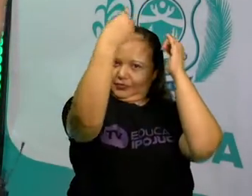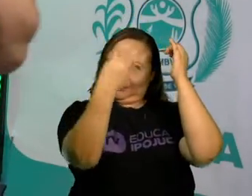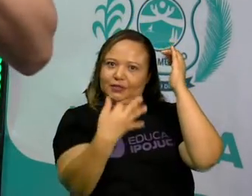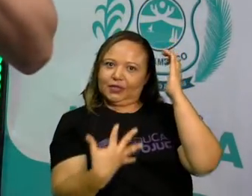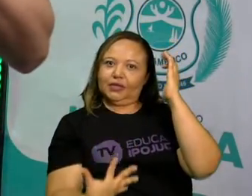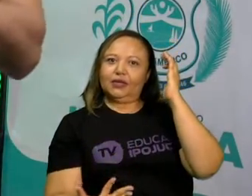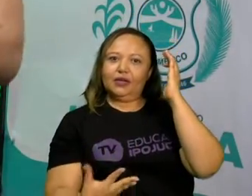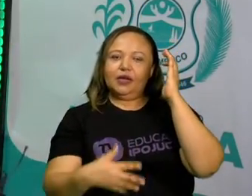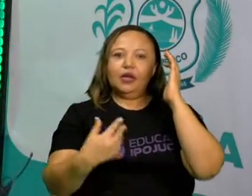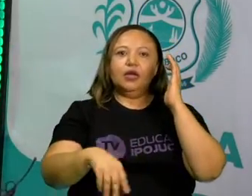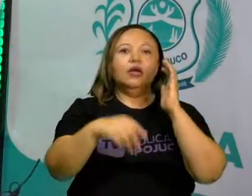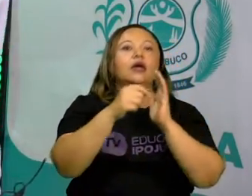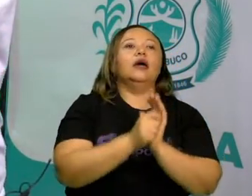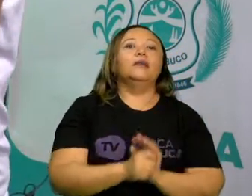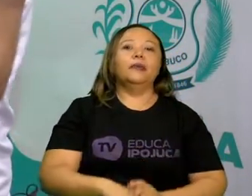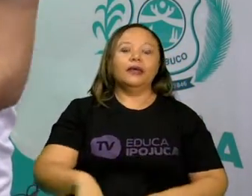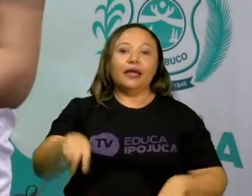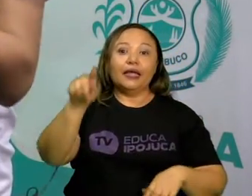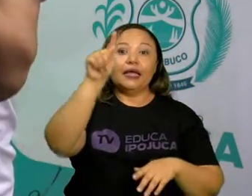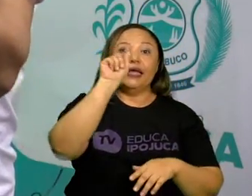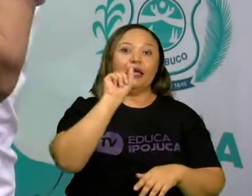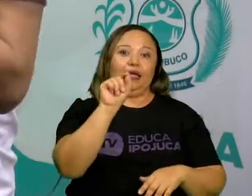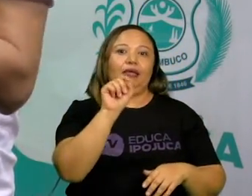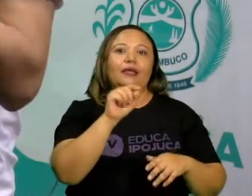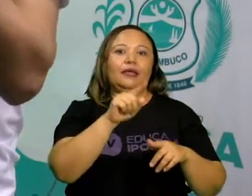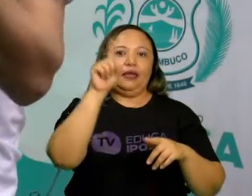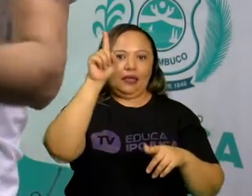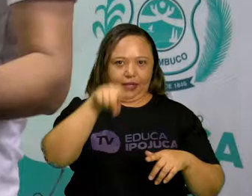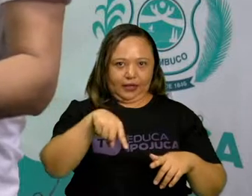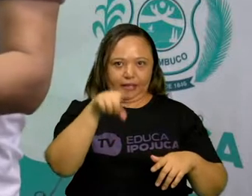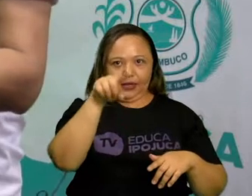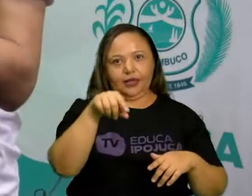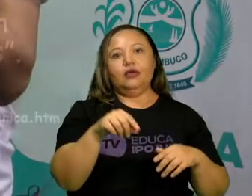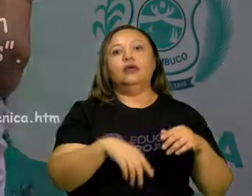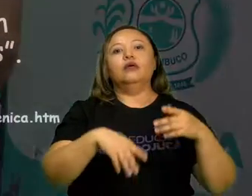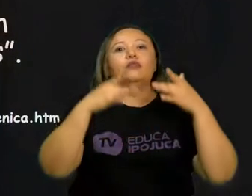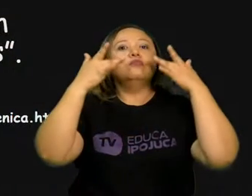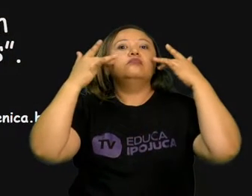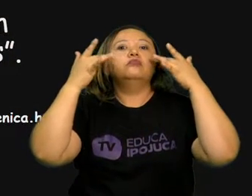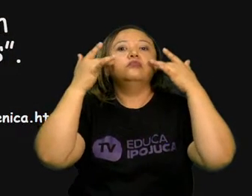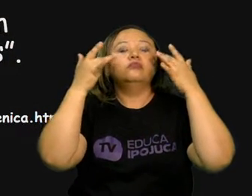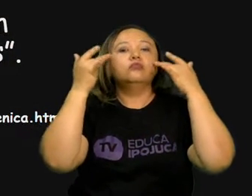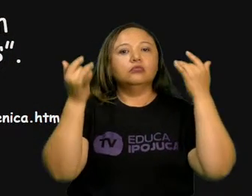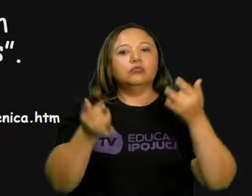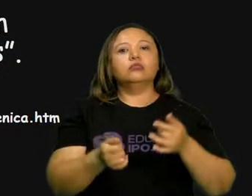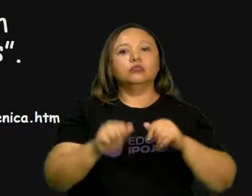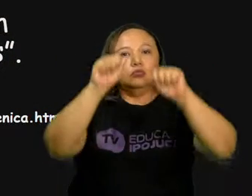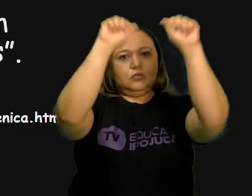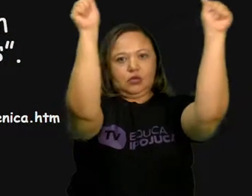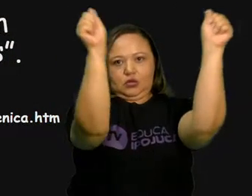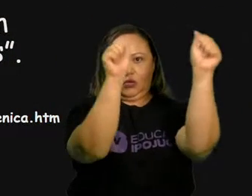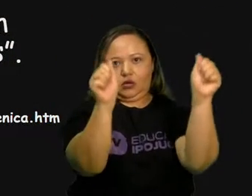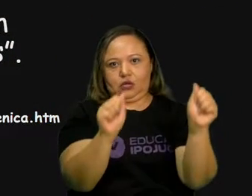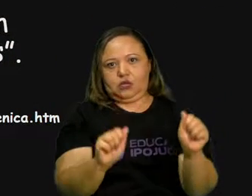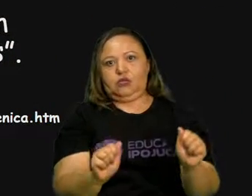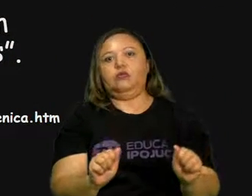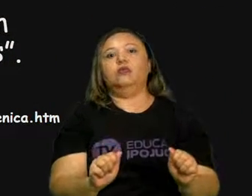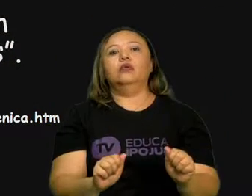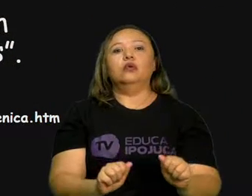Artes cênicas. Artes cênicas é uma forma de arte apresentada em um palco